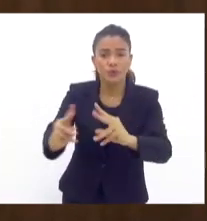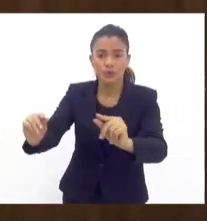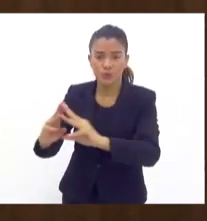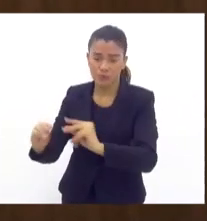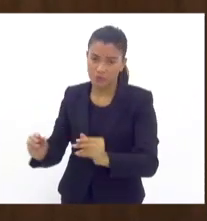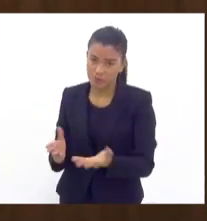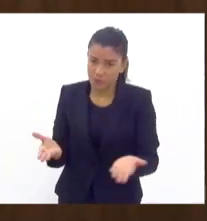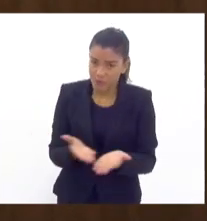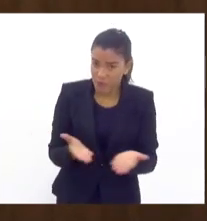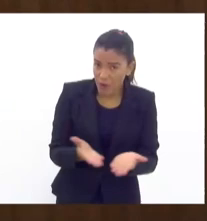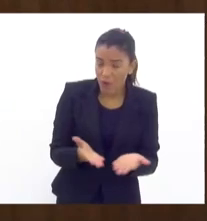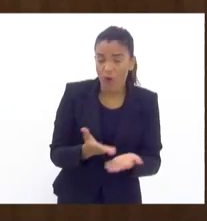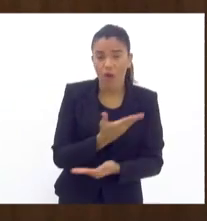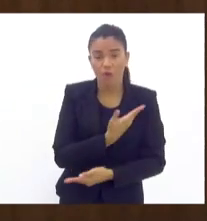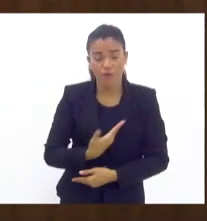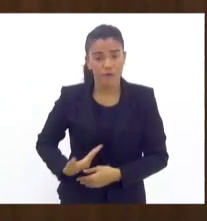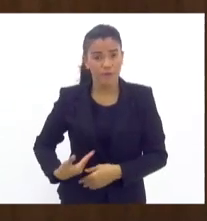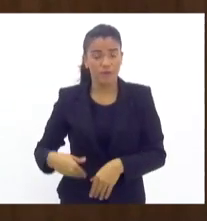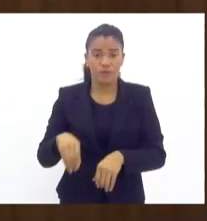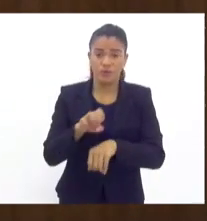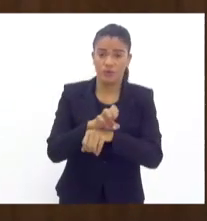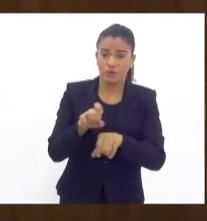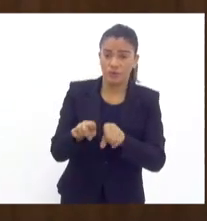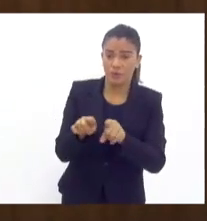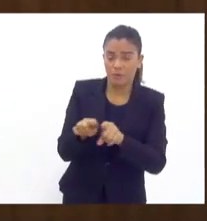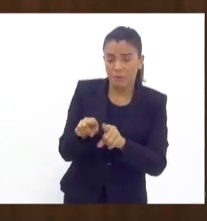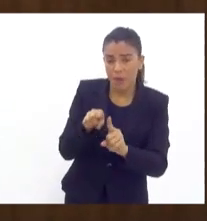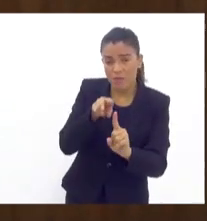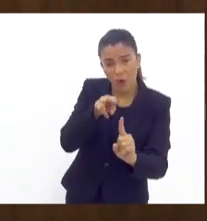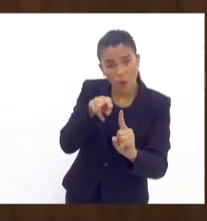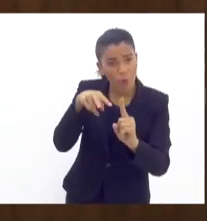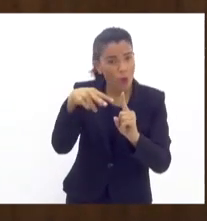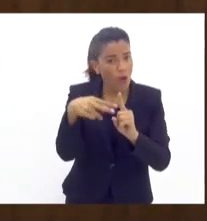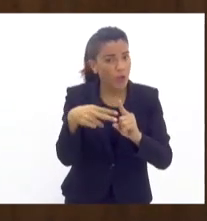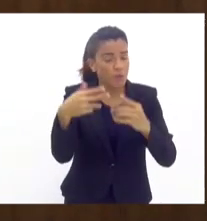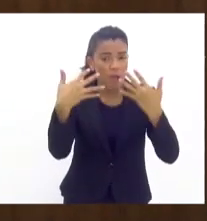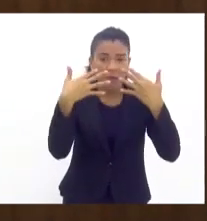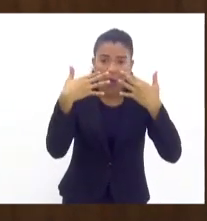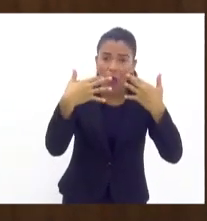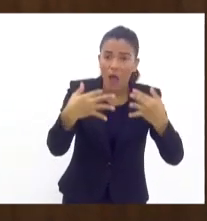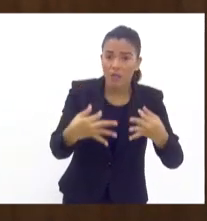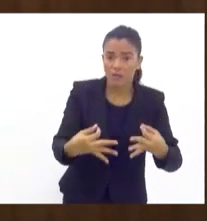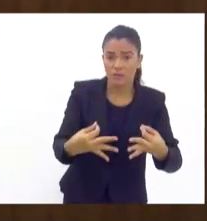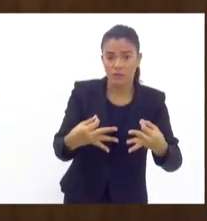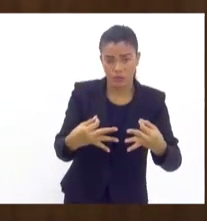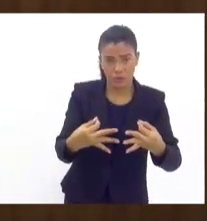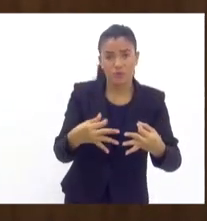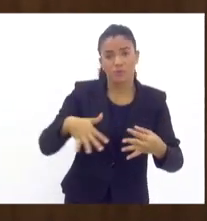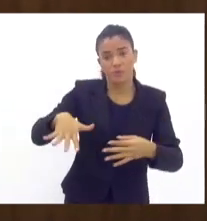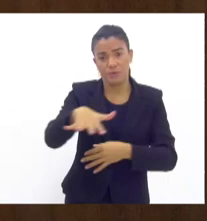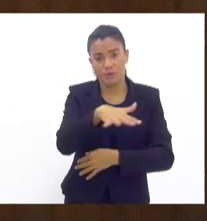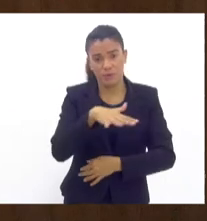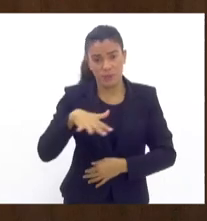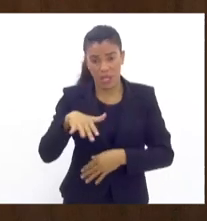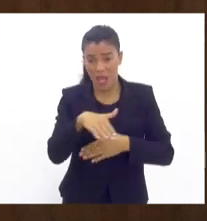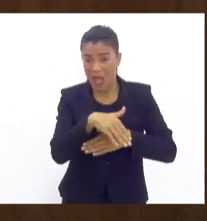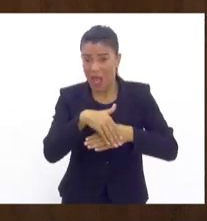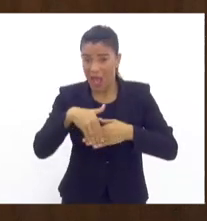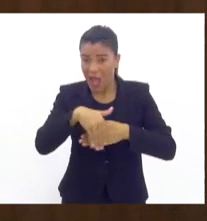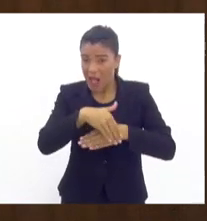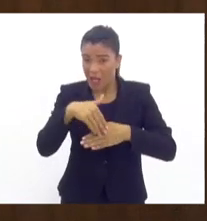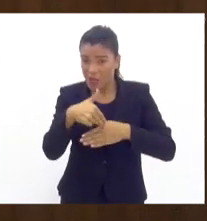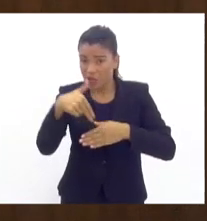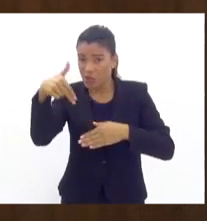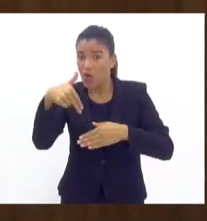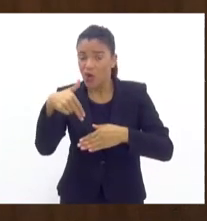desta casa, até o governo do Estado, ter um olhar mais apurado para a segurança pública da região. Isso na Zona Norte como um todo,